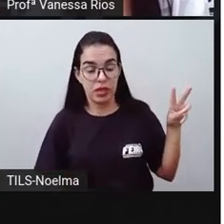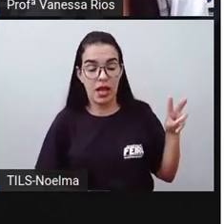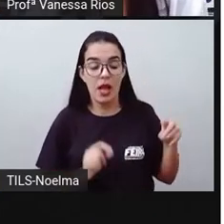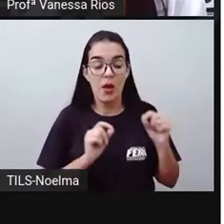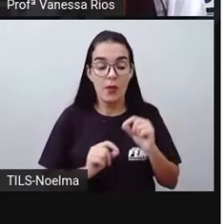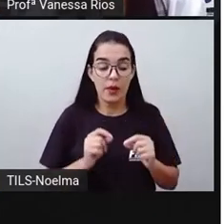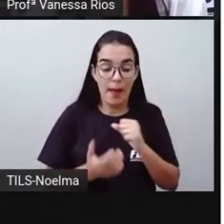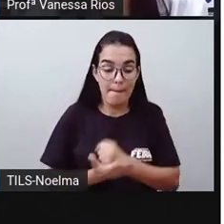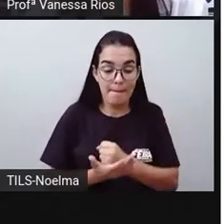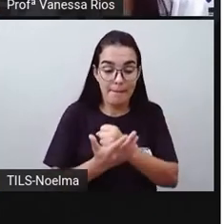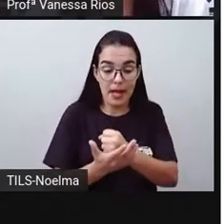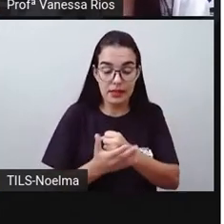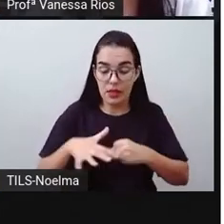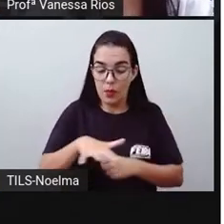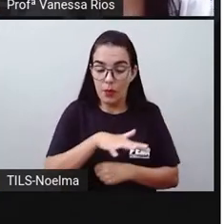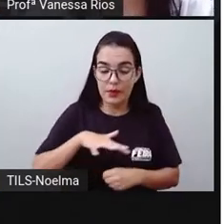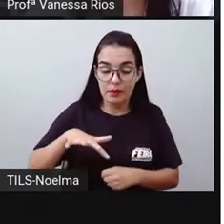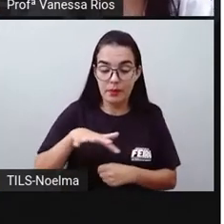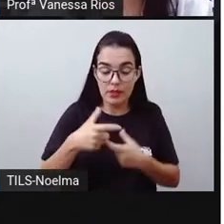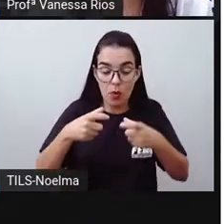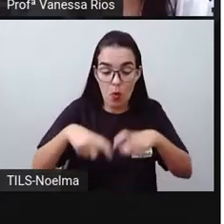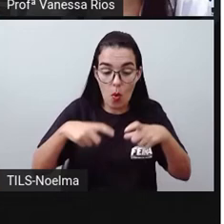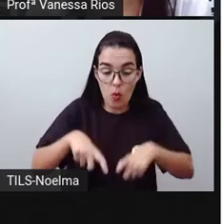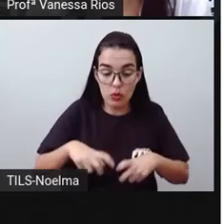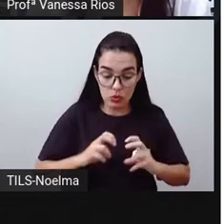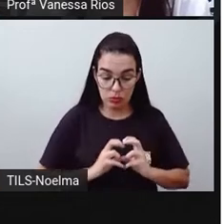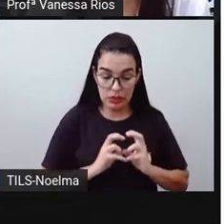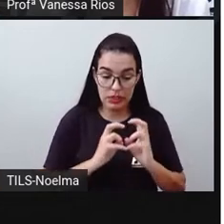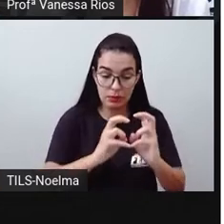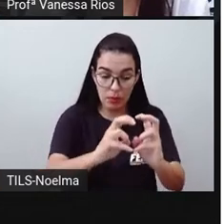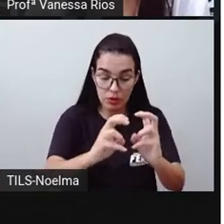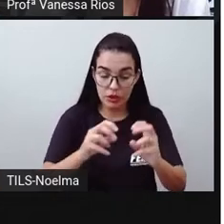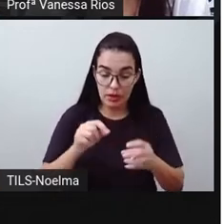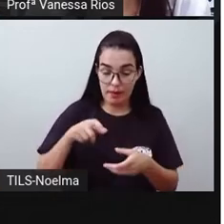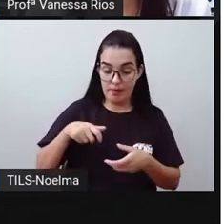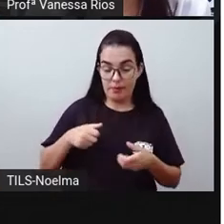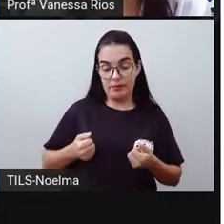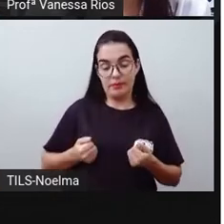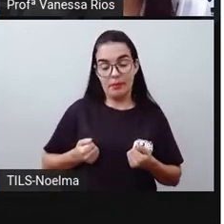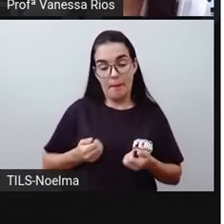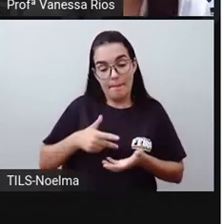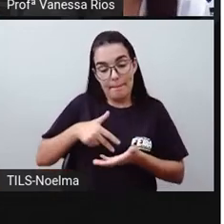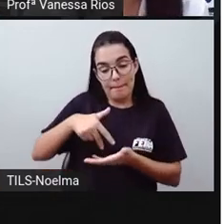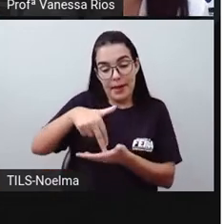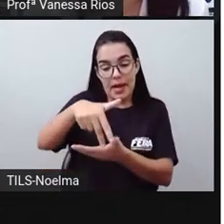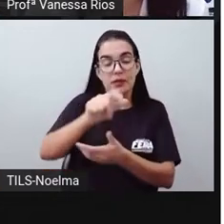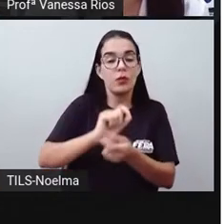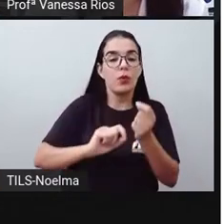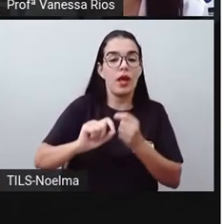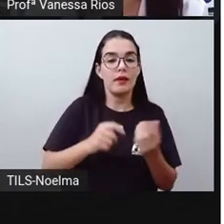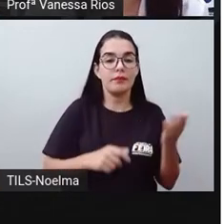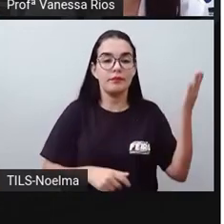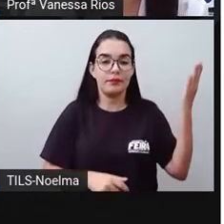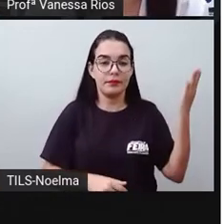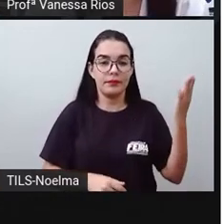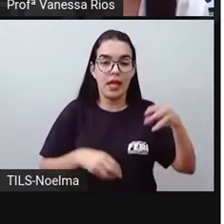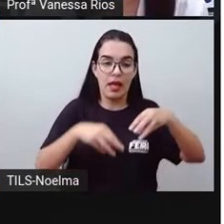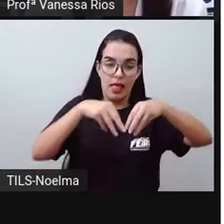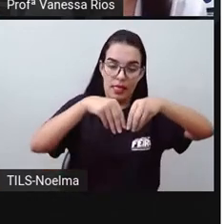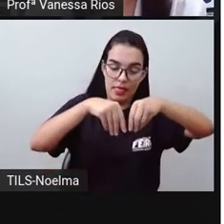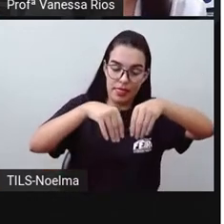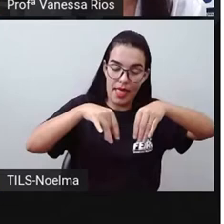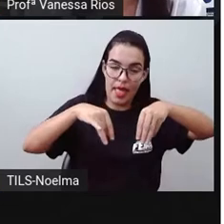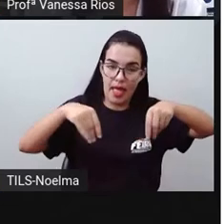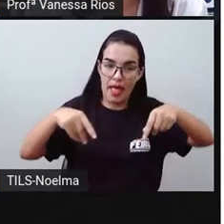transportes trafegam. Então, existem os meios de transporte terrestres e aí, pelo